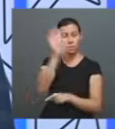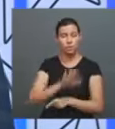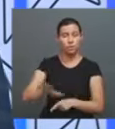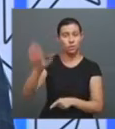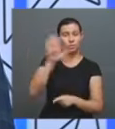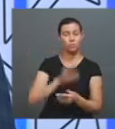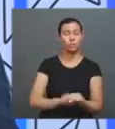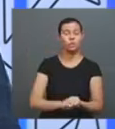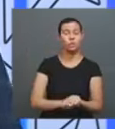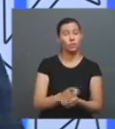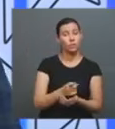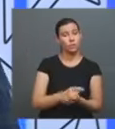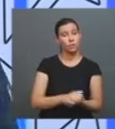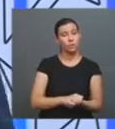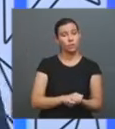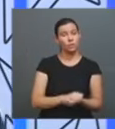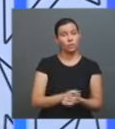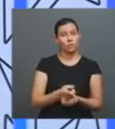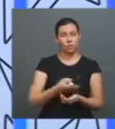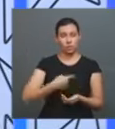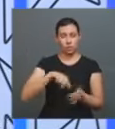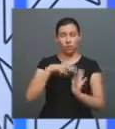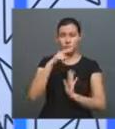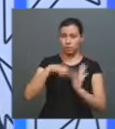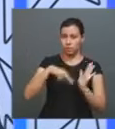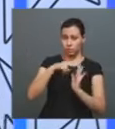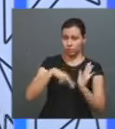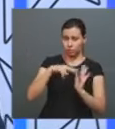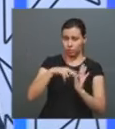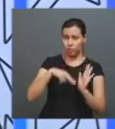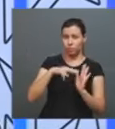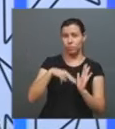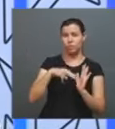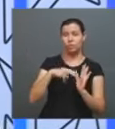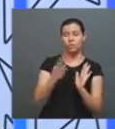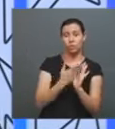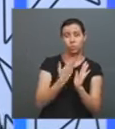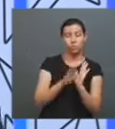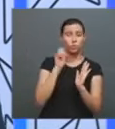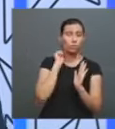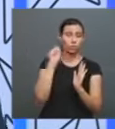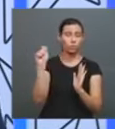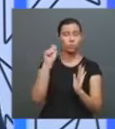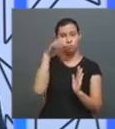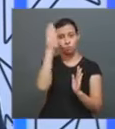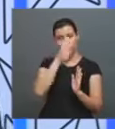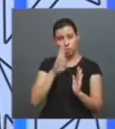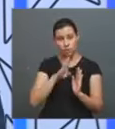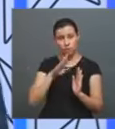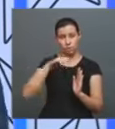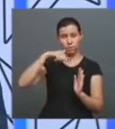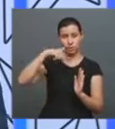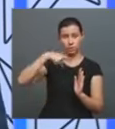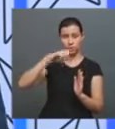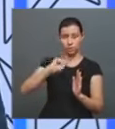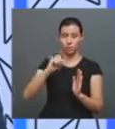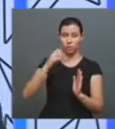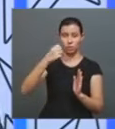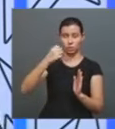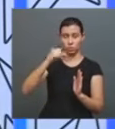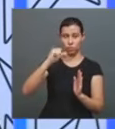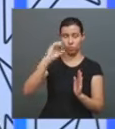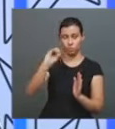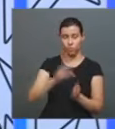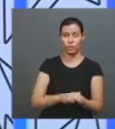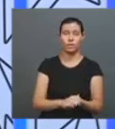ou não, a gente tinha uma leitura muito grande de autores brasileiros, até os anos 70 e 80. Claro que havia incentivos de autores